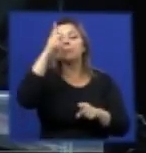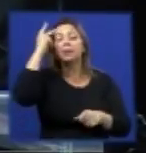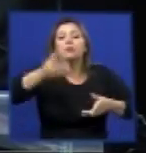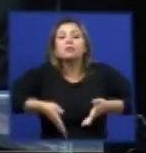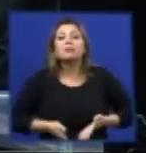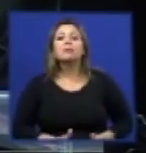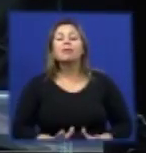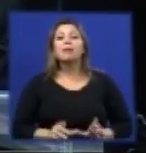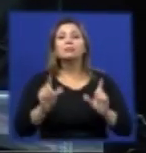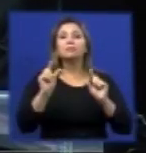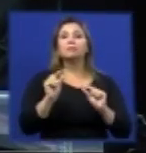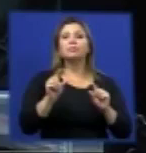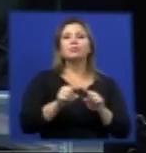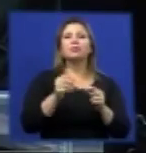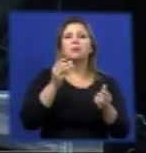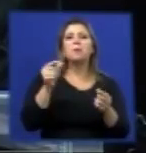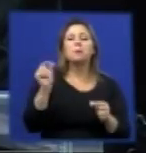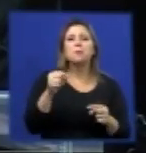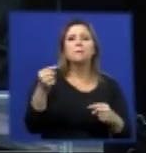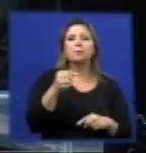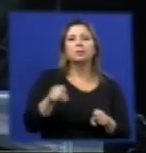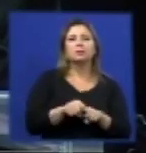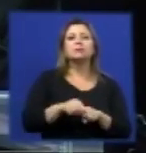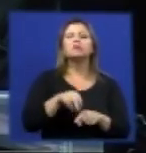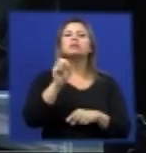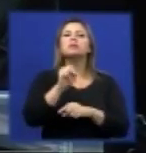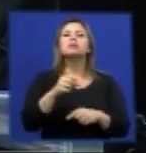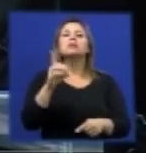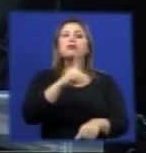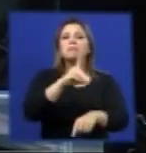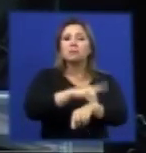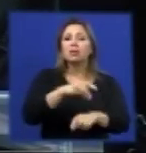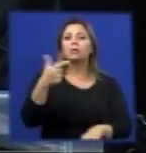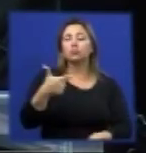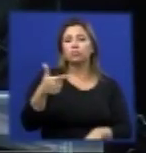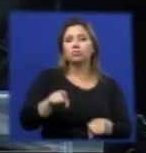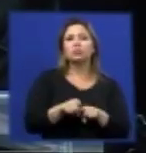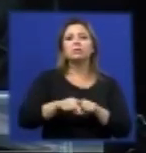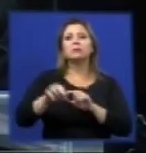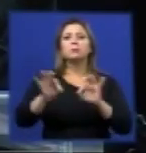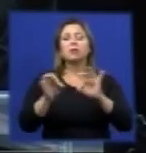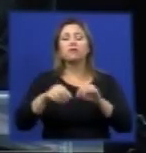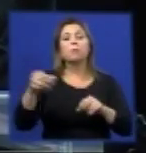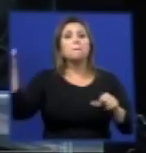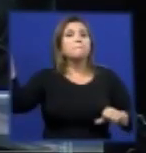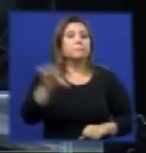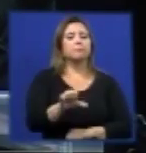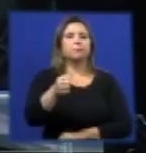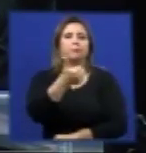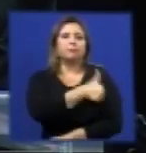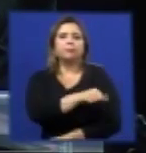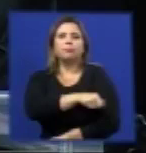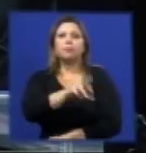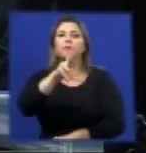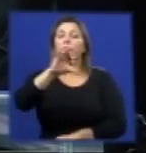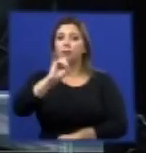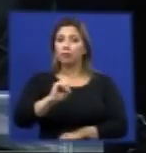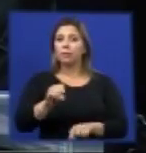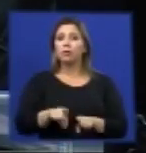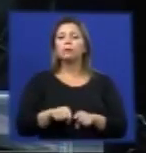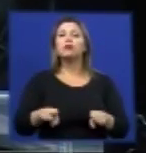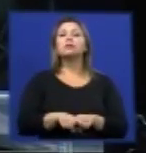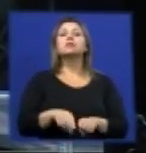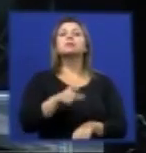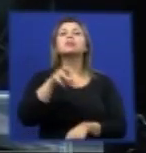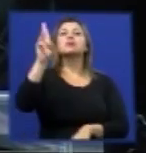proporção de isolamento do dengue 2 e esse foi o responsável pelas grandes epidemias do Rio de Janeiro Ceará Rio Grande do Norte